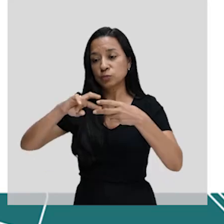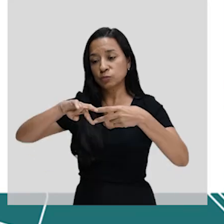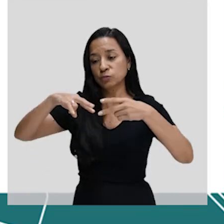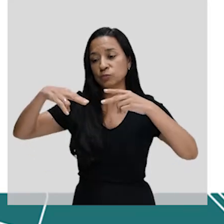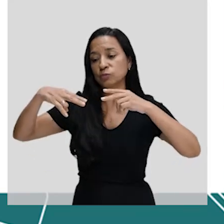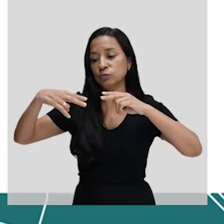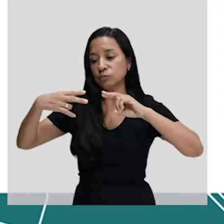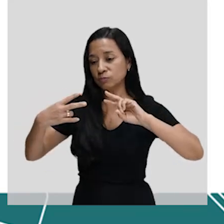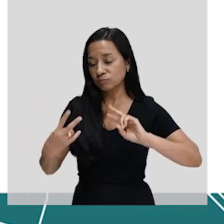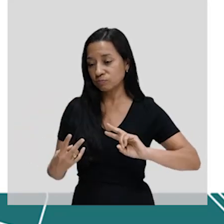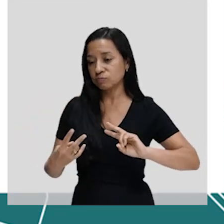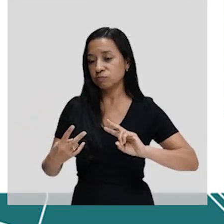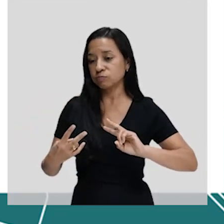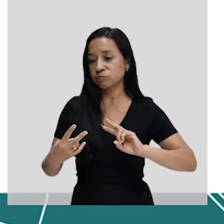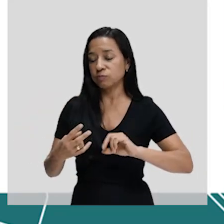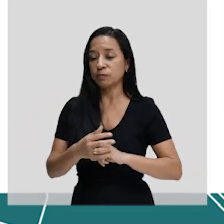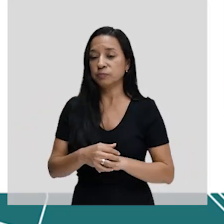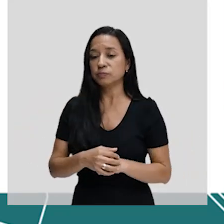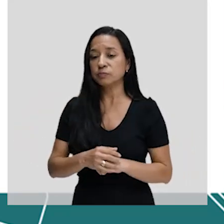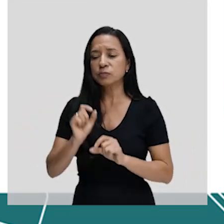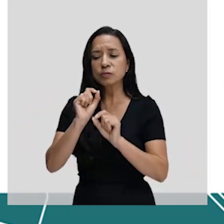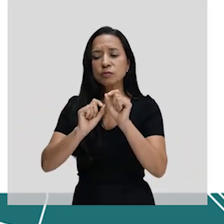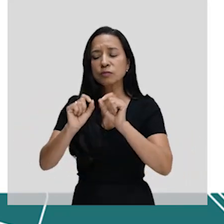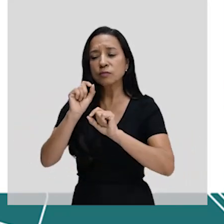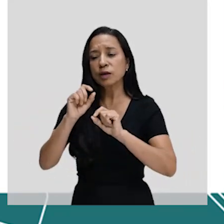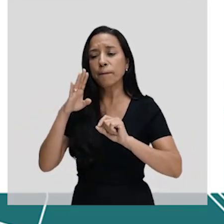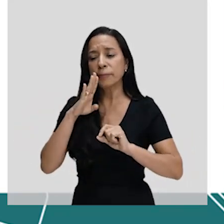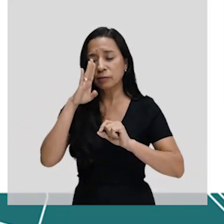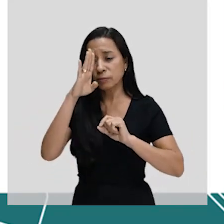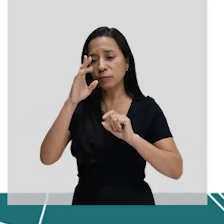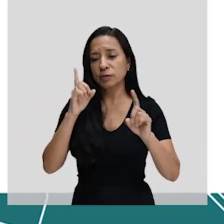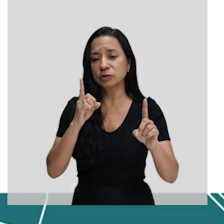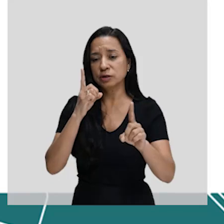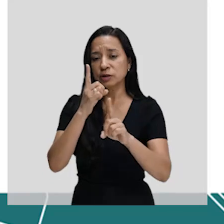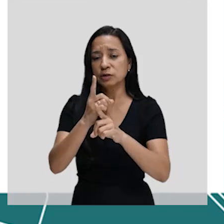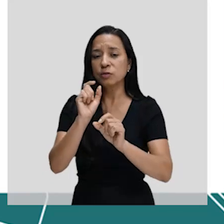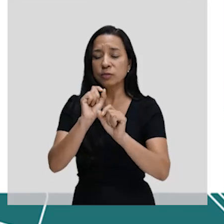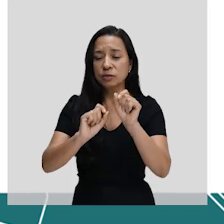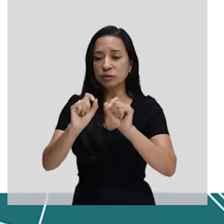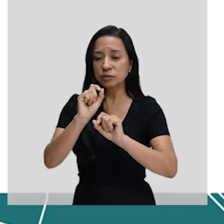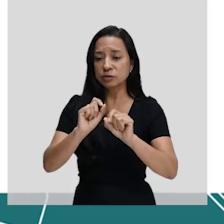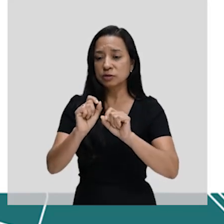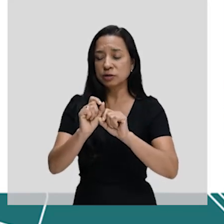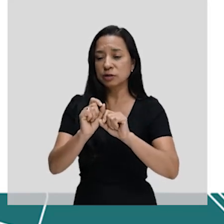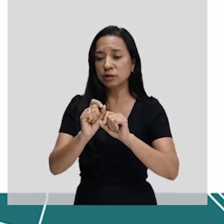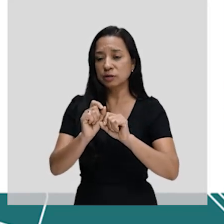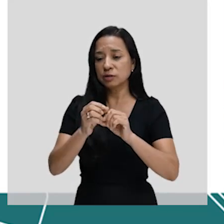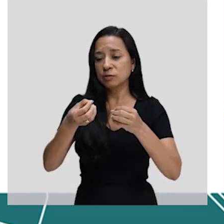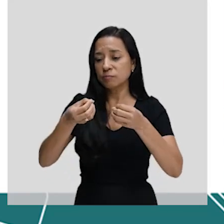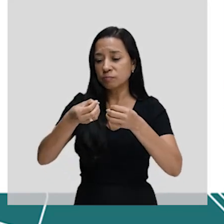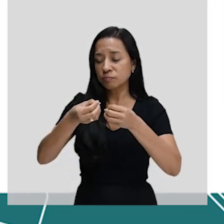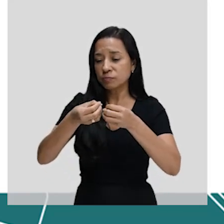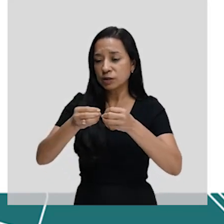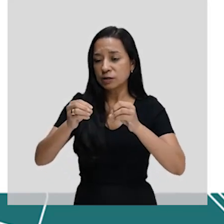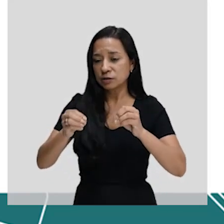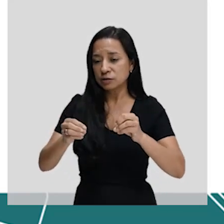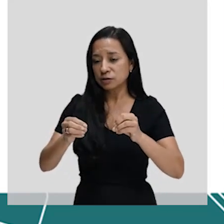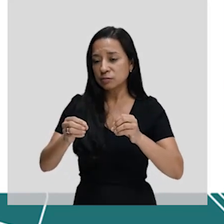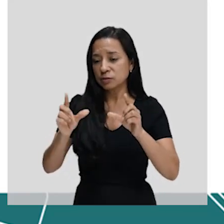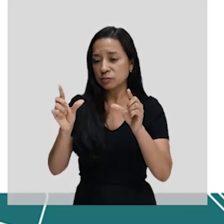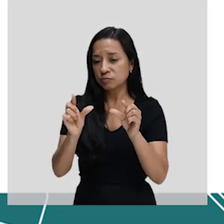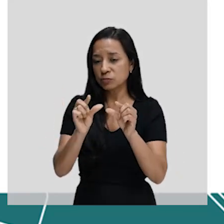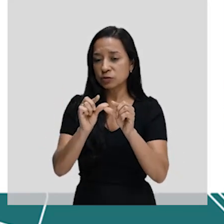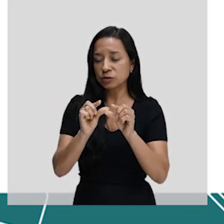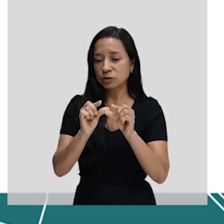da engenharia genética se deve principalmente à descoberta do que a gente chama de enzimas de restrição,